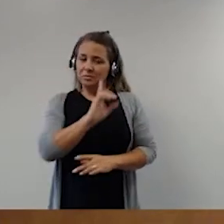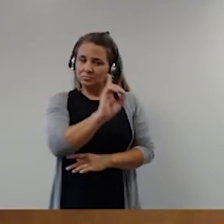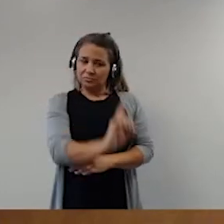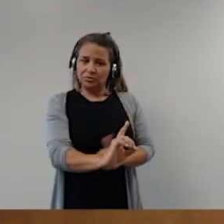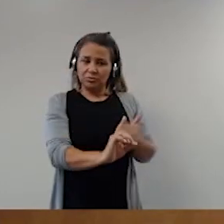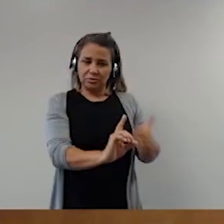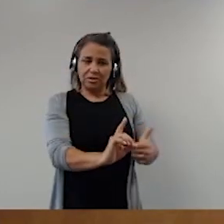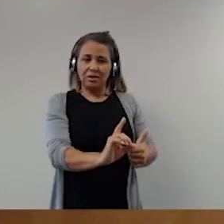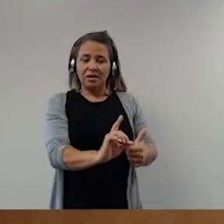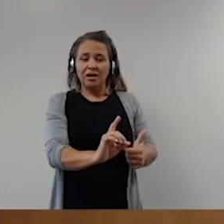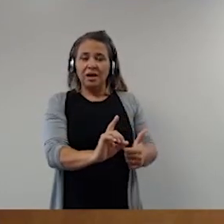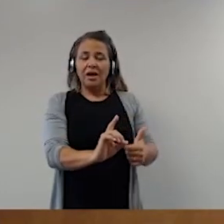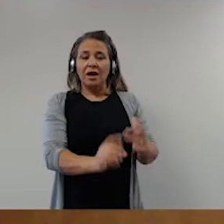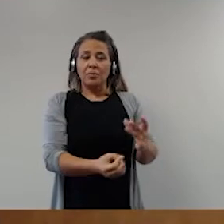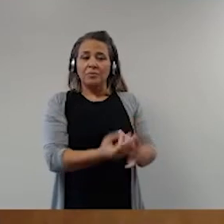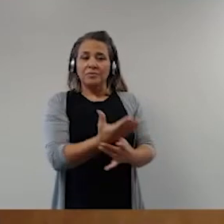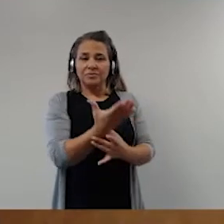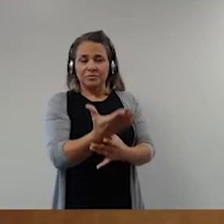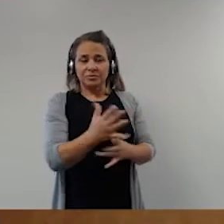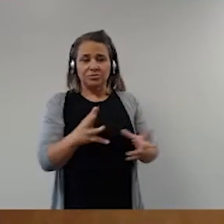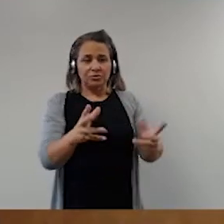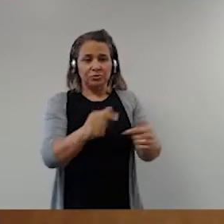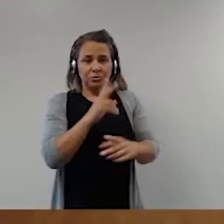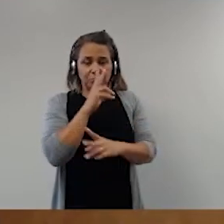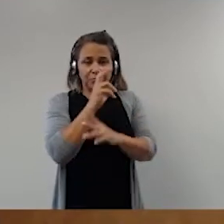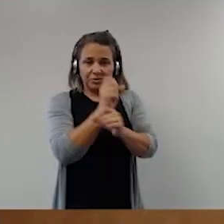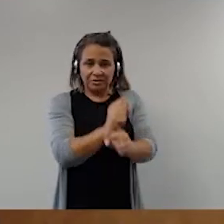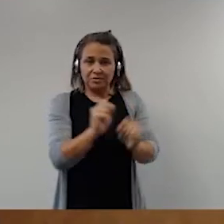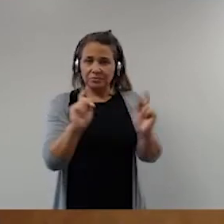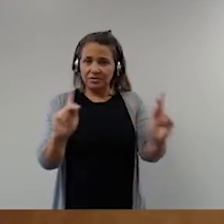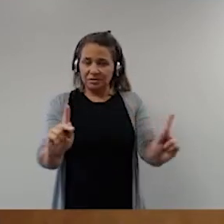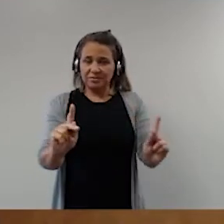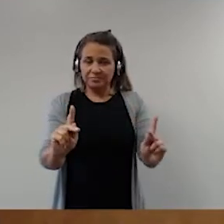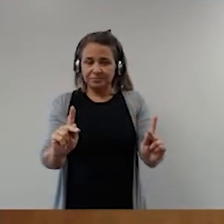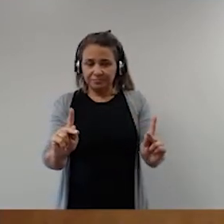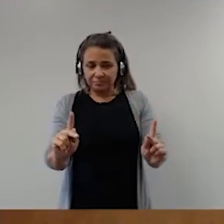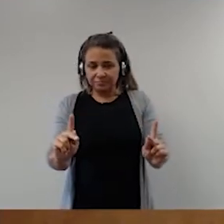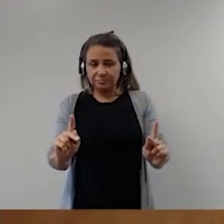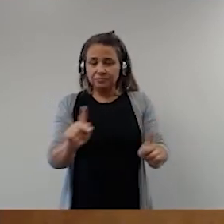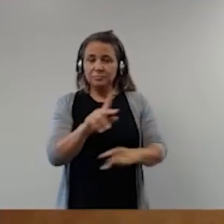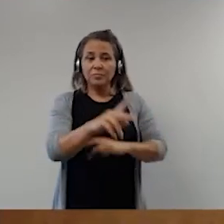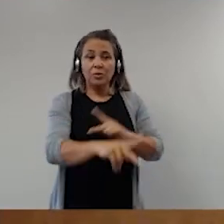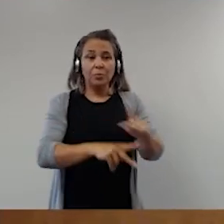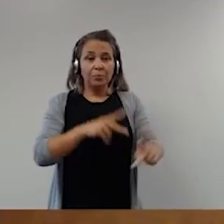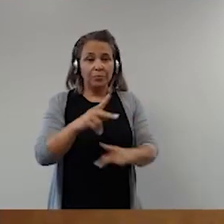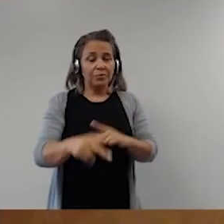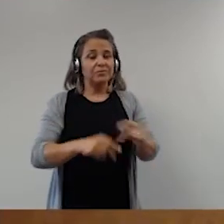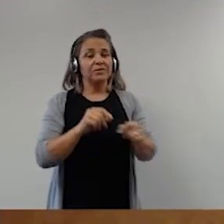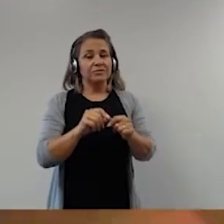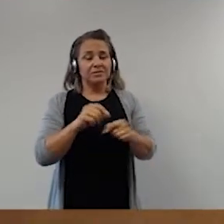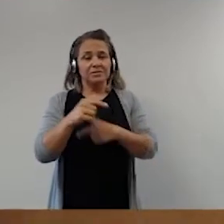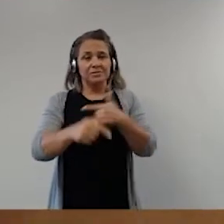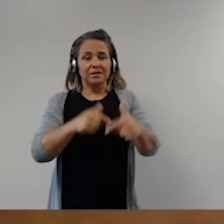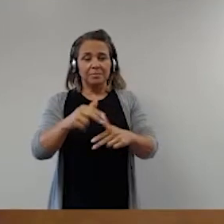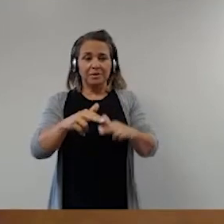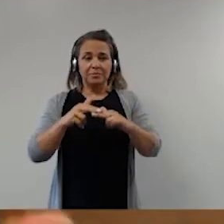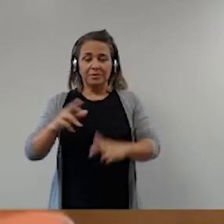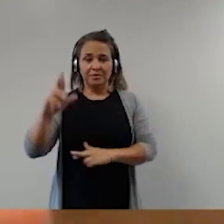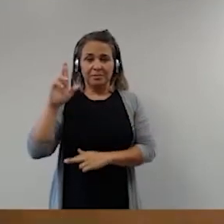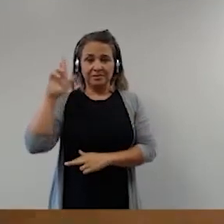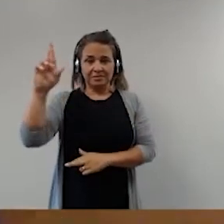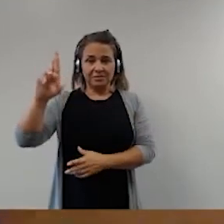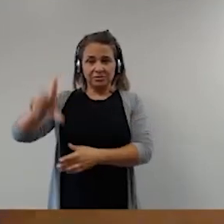e estabelece como fonte de todo o poder o povo que o exerce por meio de representantes